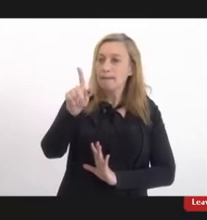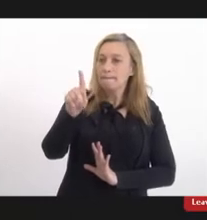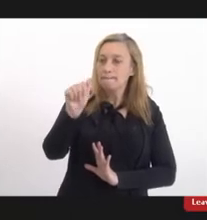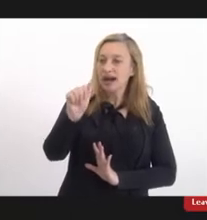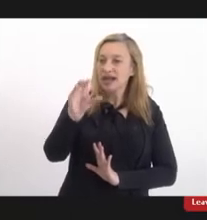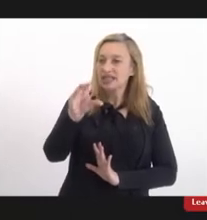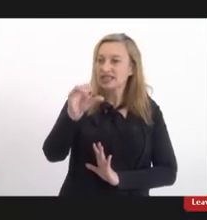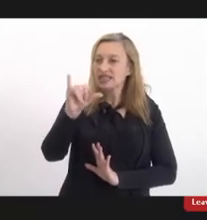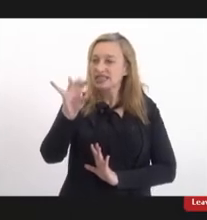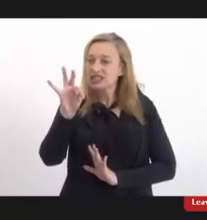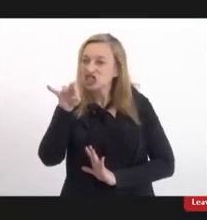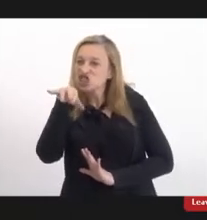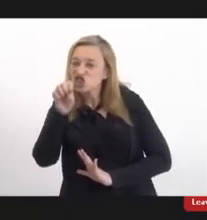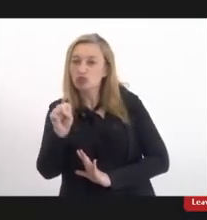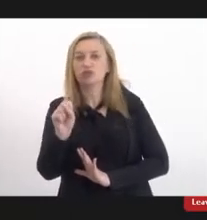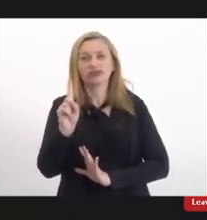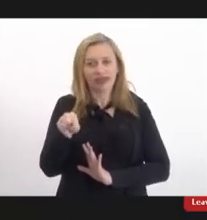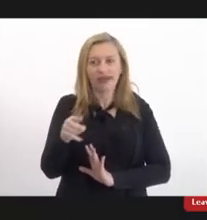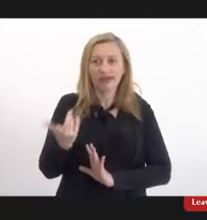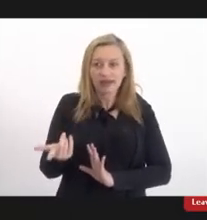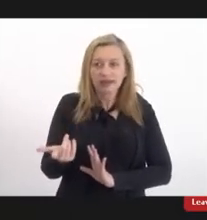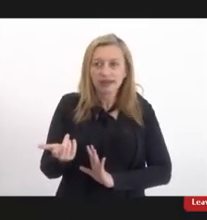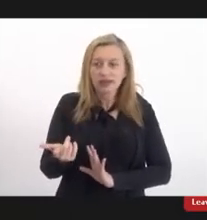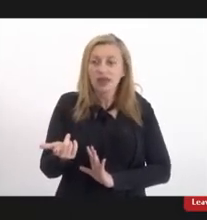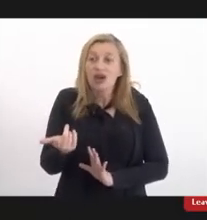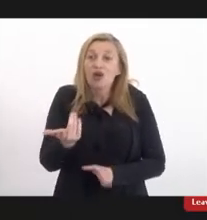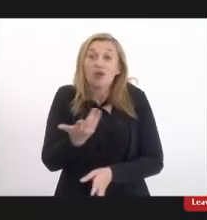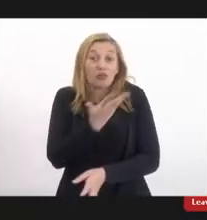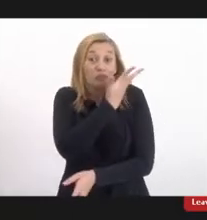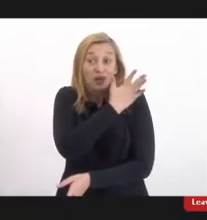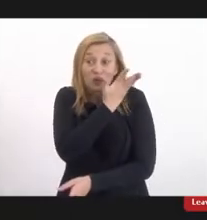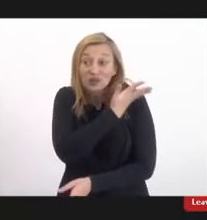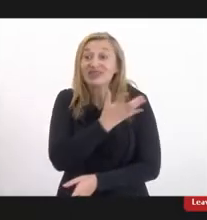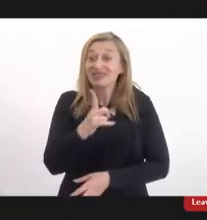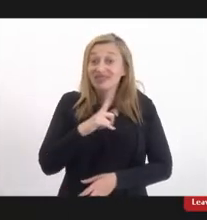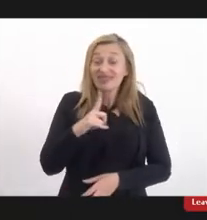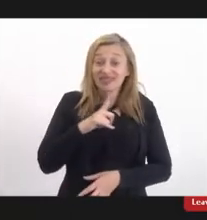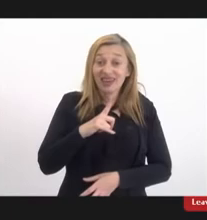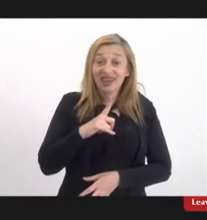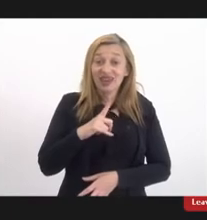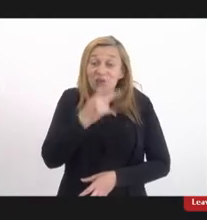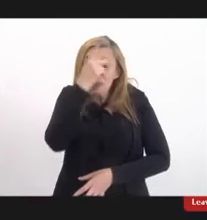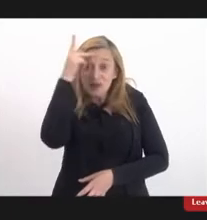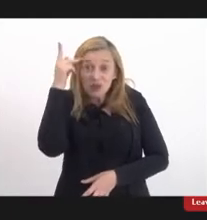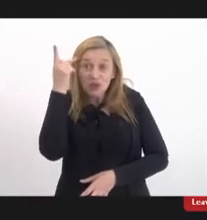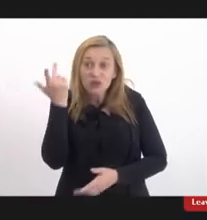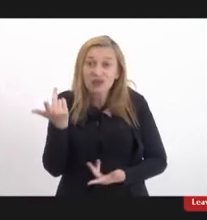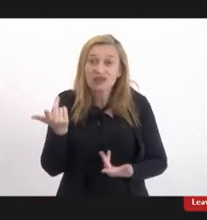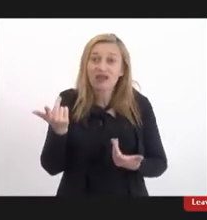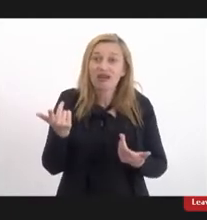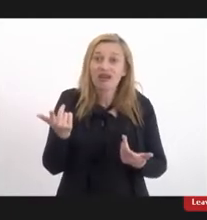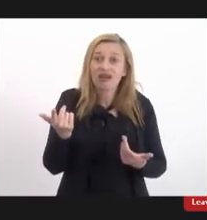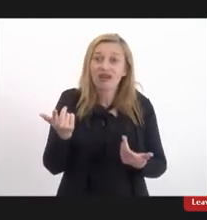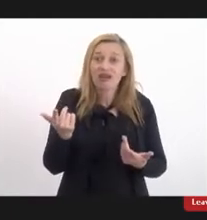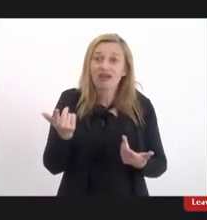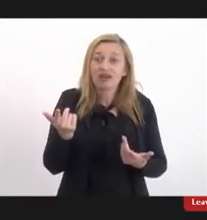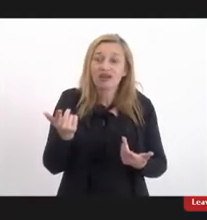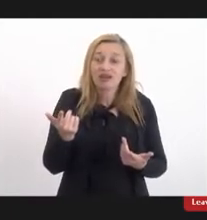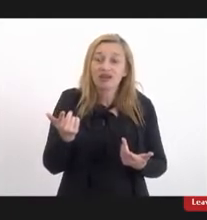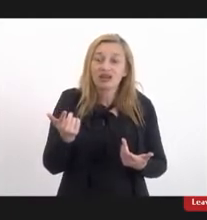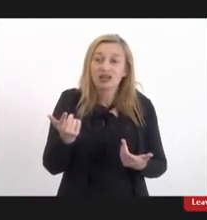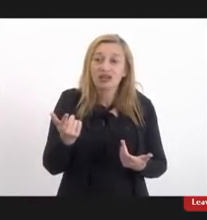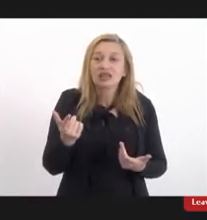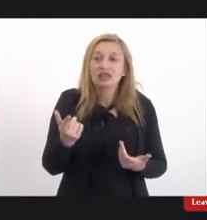intolerância né é o preconceito que existe com as pessoas que são